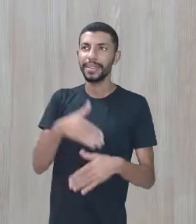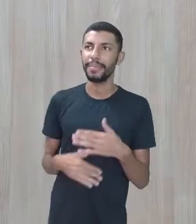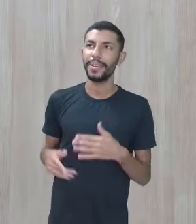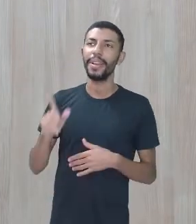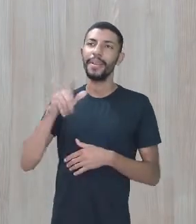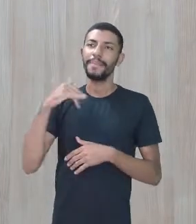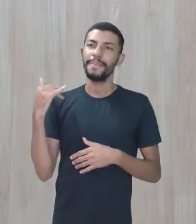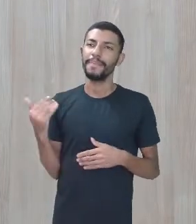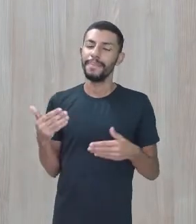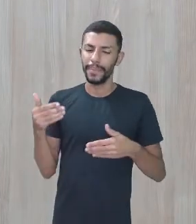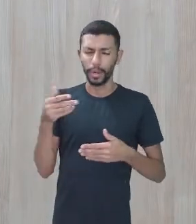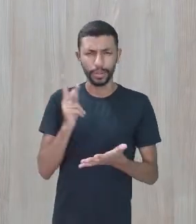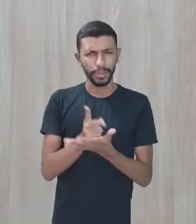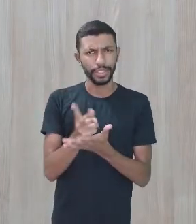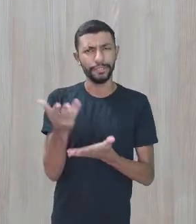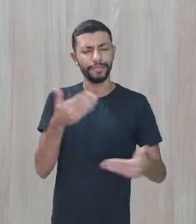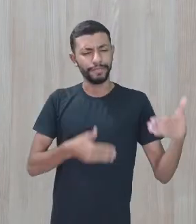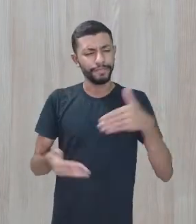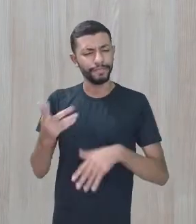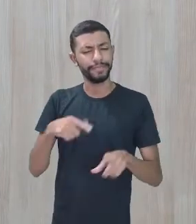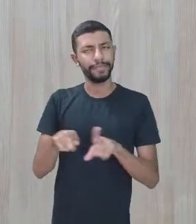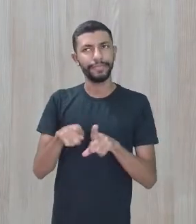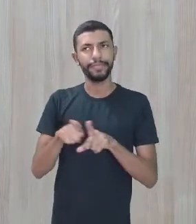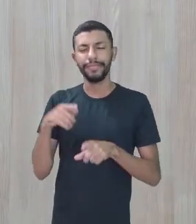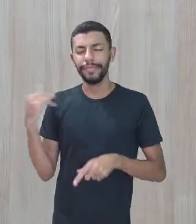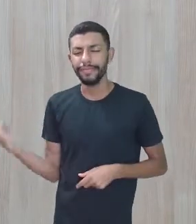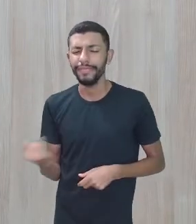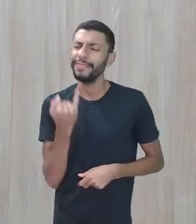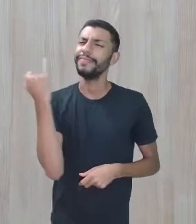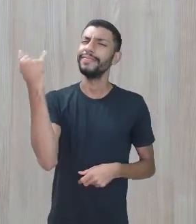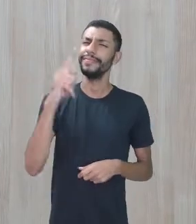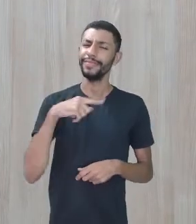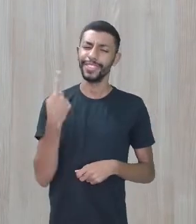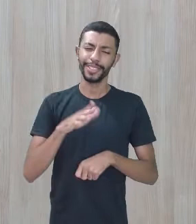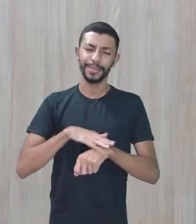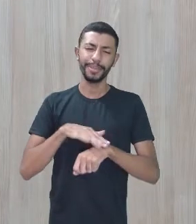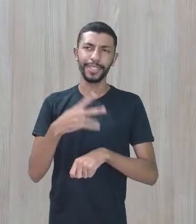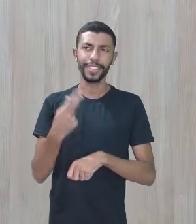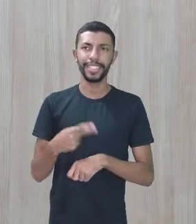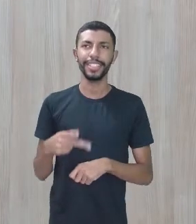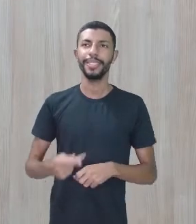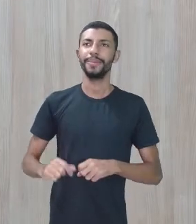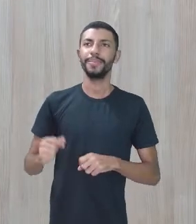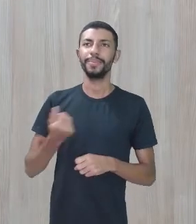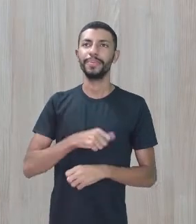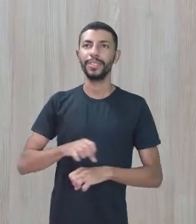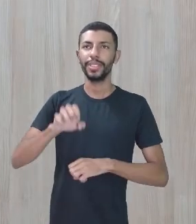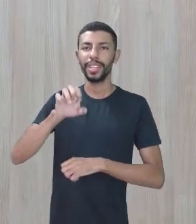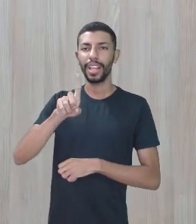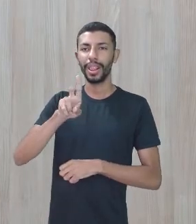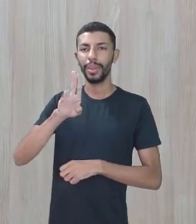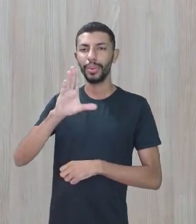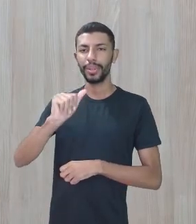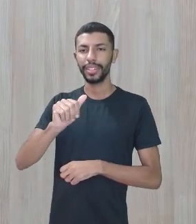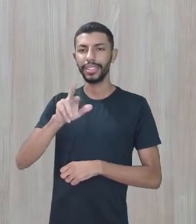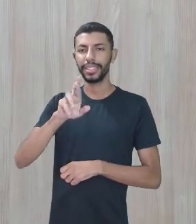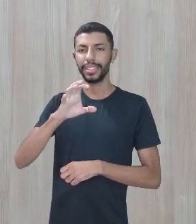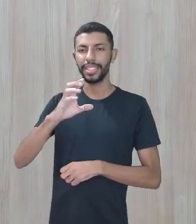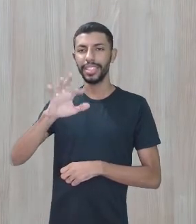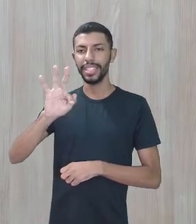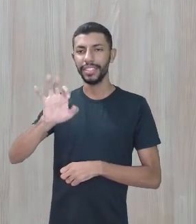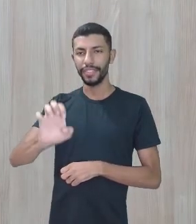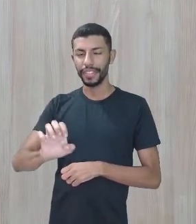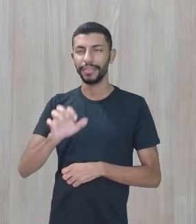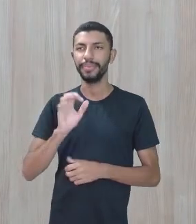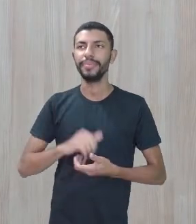muito importante para aqui o nosso momento do Educa Recife. Mas vamos lá falar um pouquinho sobre